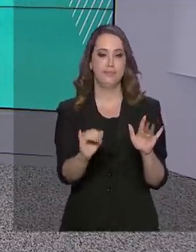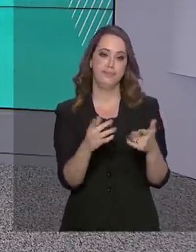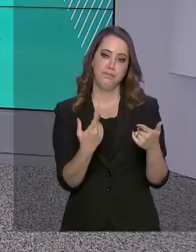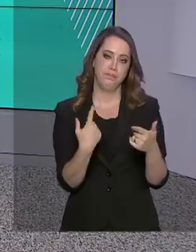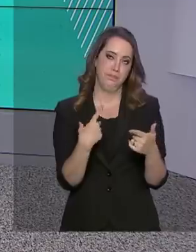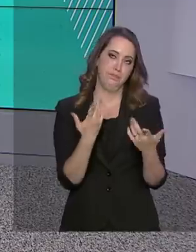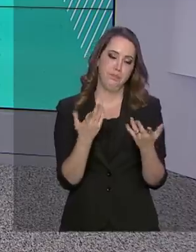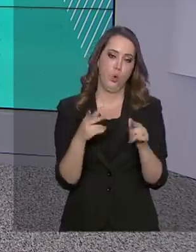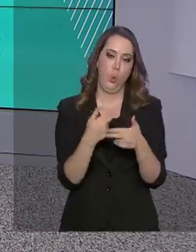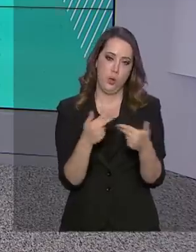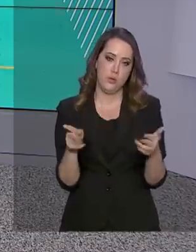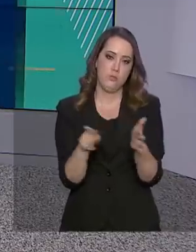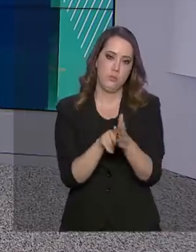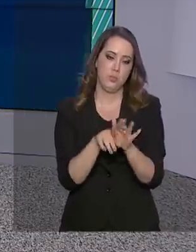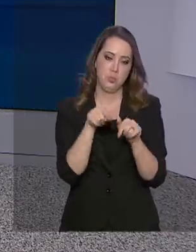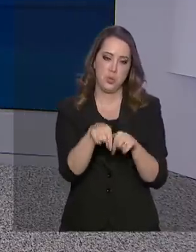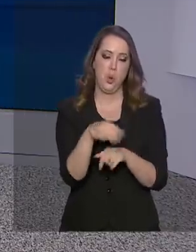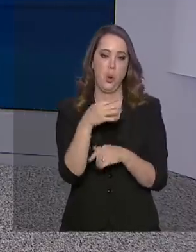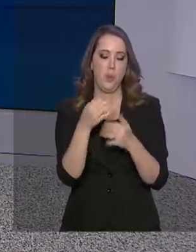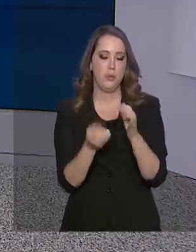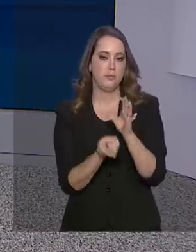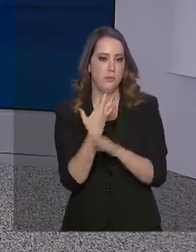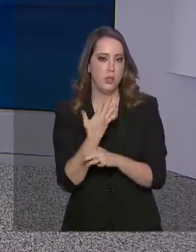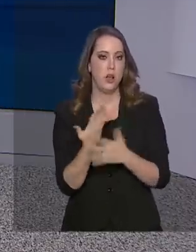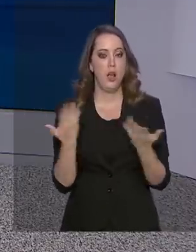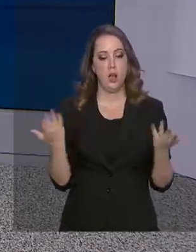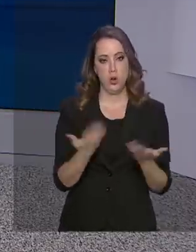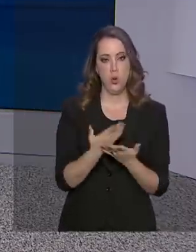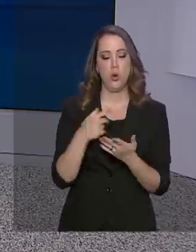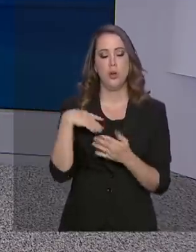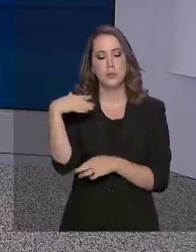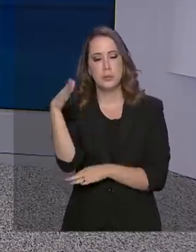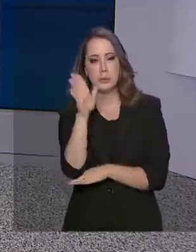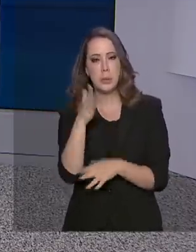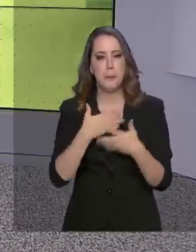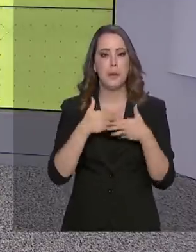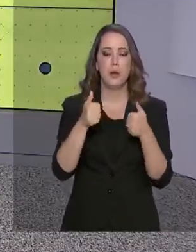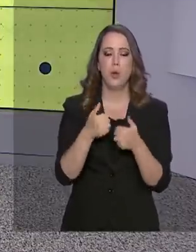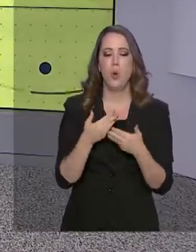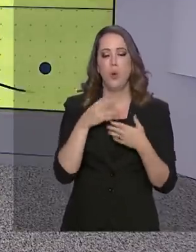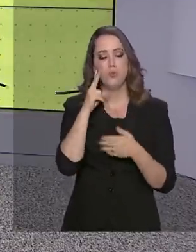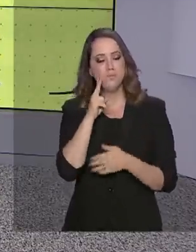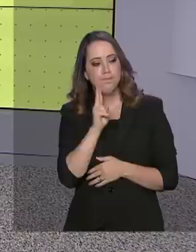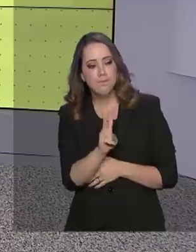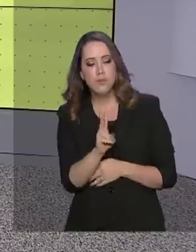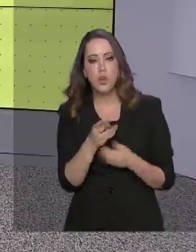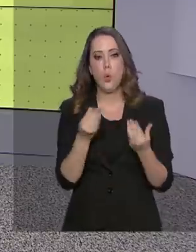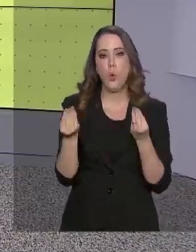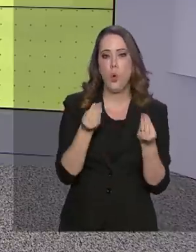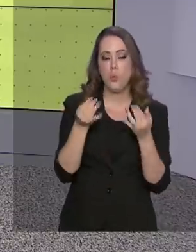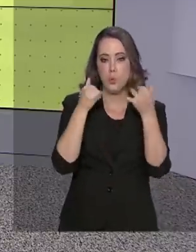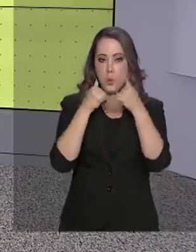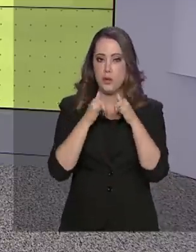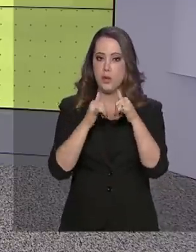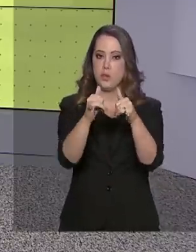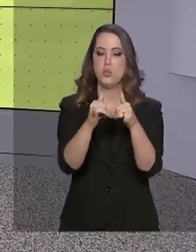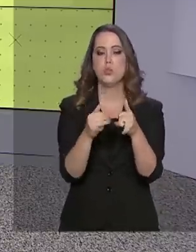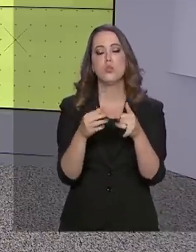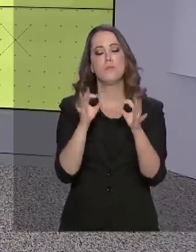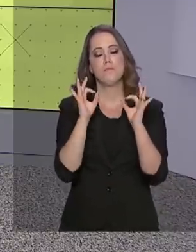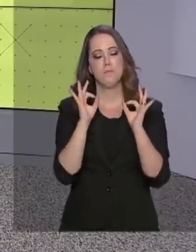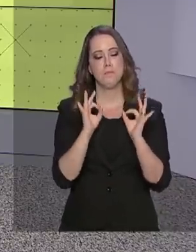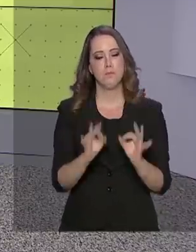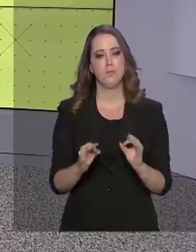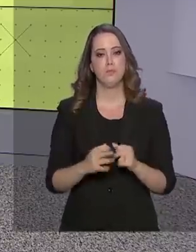Com as bandeiras, a conta de luz ficou mais transparente e o consumidor tem a melhor informação para usar a energia elétrica de forma